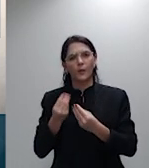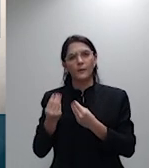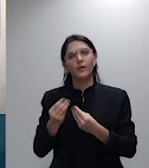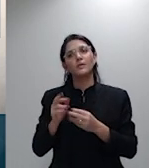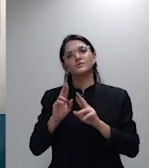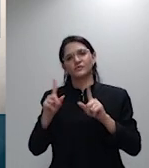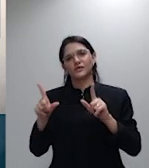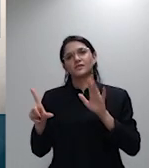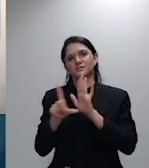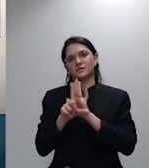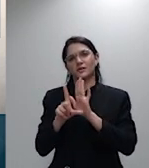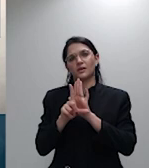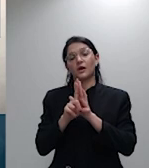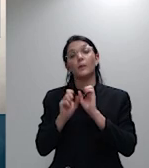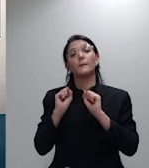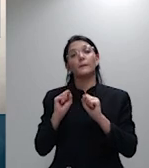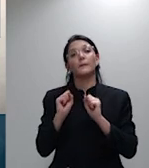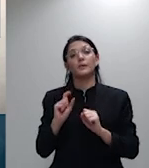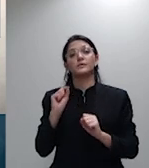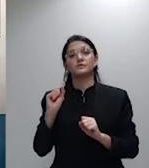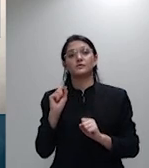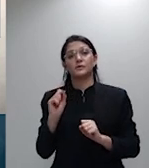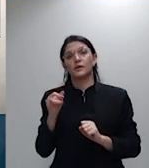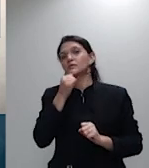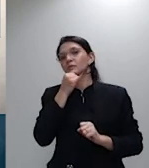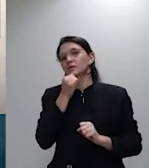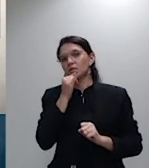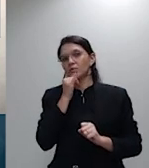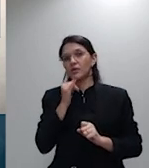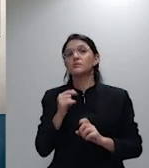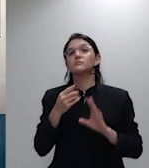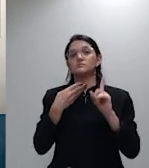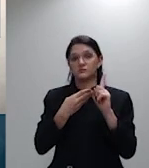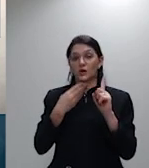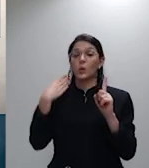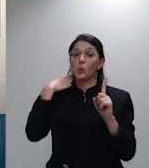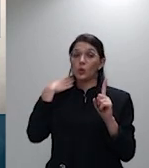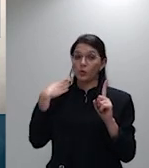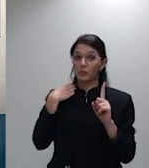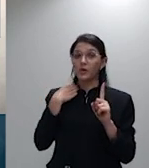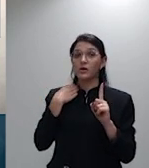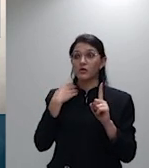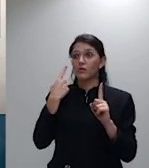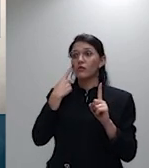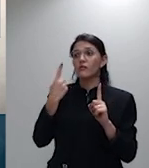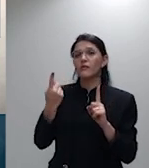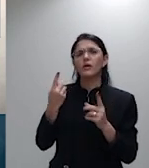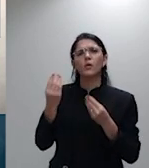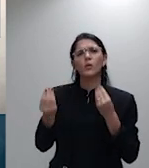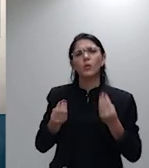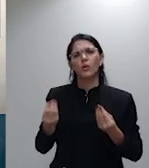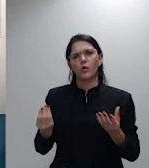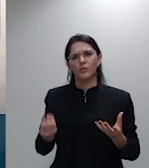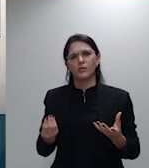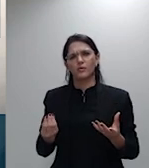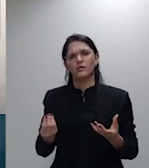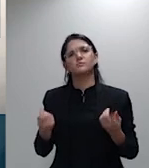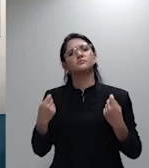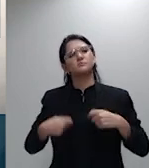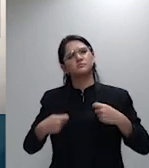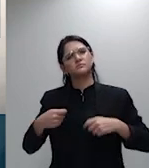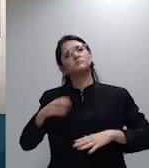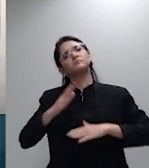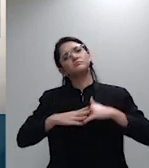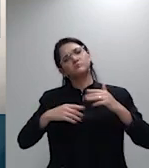poderá o exercício do direito de defesa da instituição financeira se tornar impossível, a depender do caso, na medida em